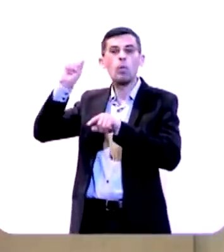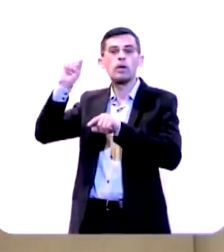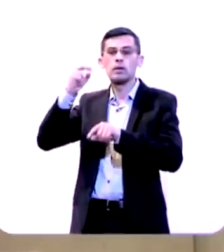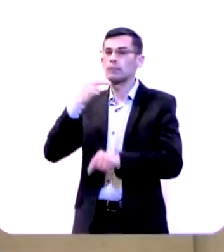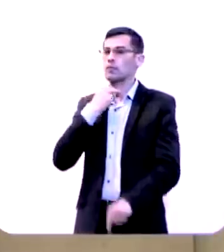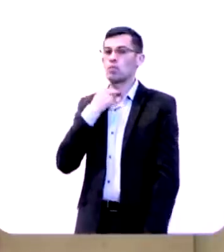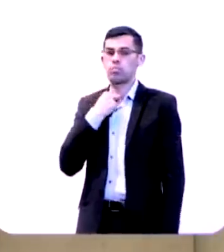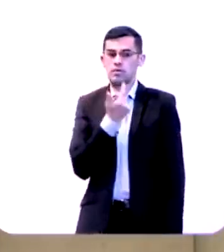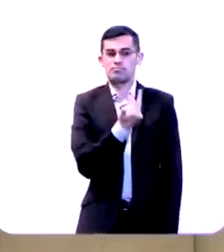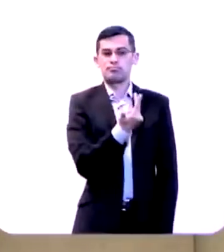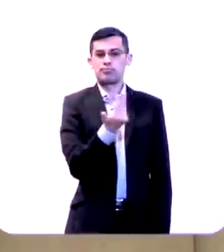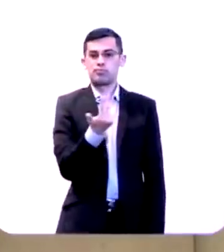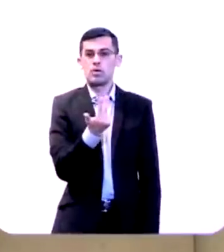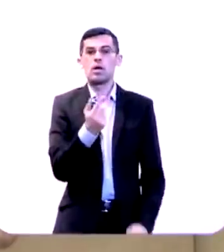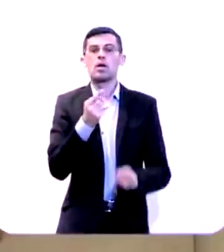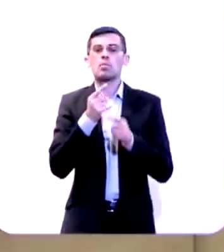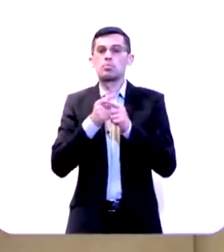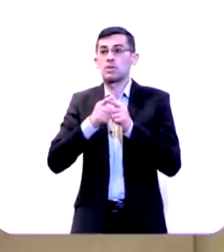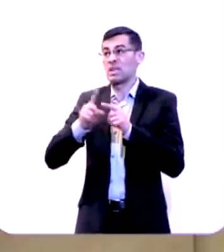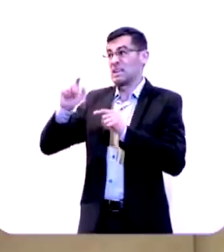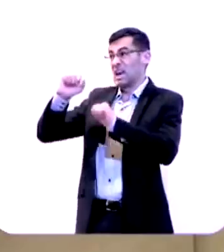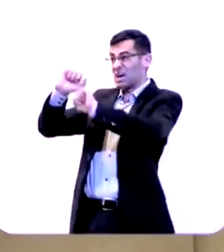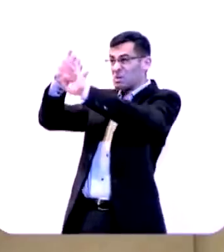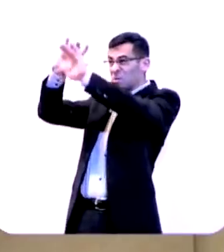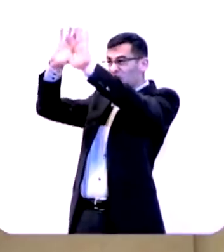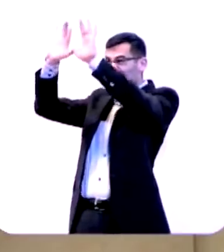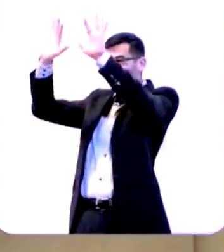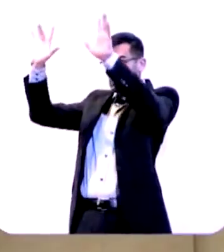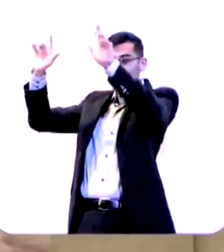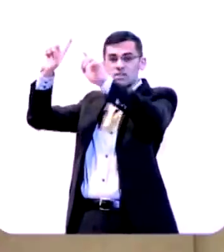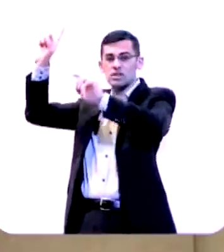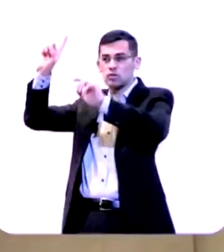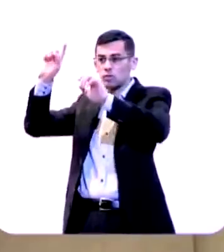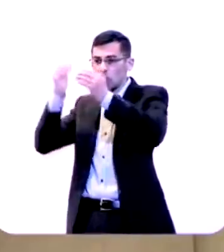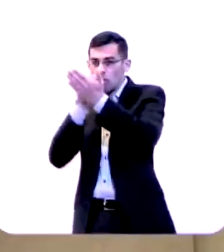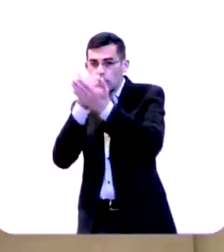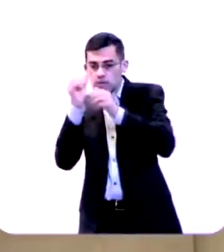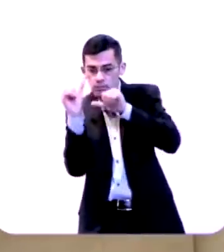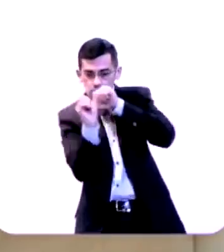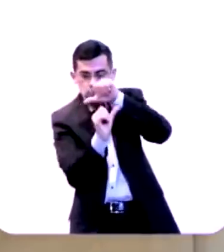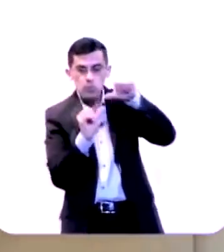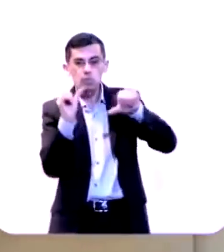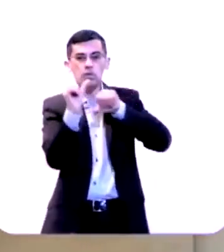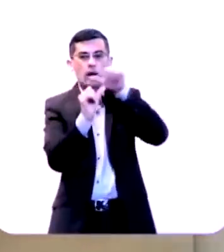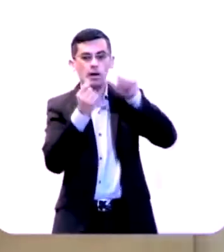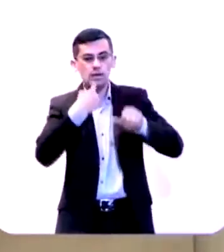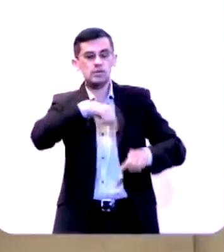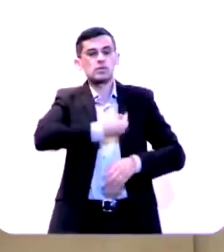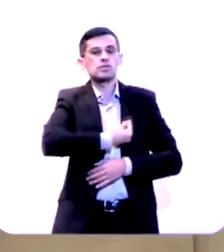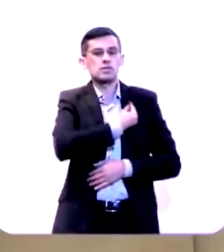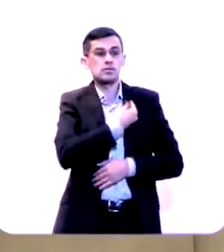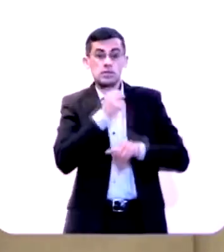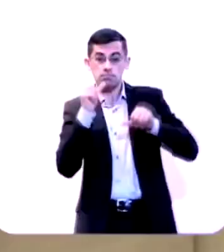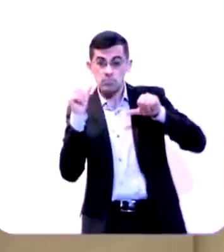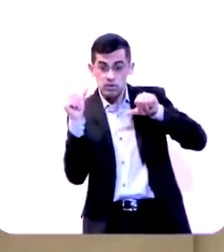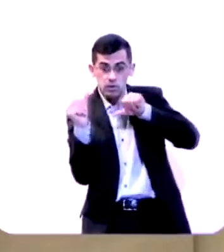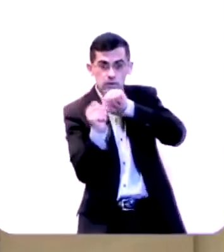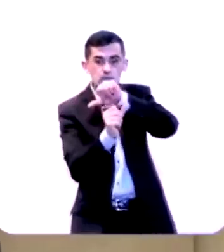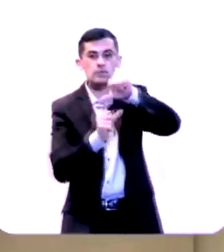ficar do mesmo jeito a santidade e a glória de Deus vão ter que mexer na sua vida e a sua vida vai ter que ser